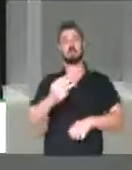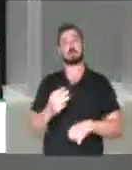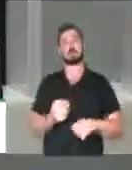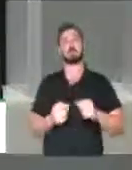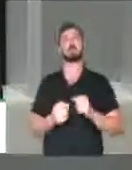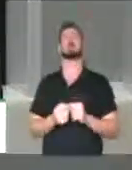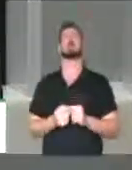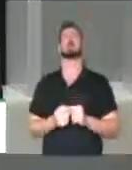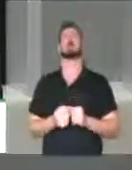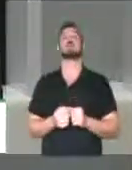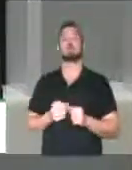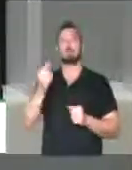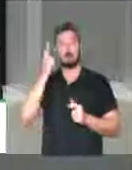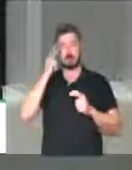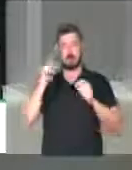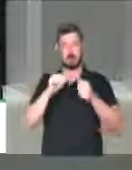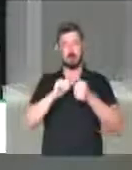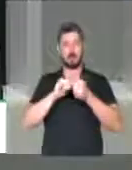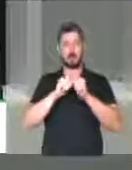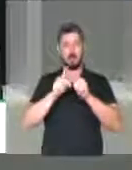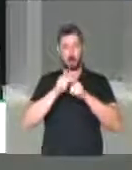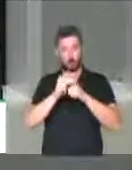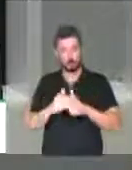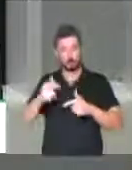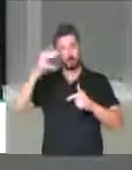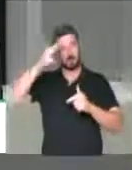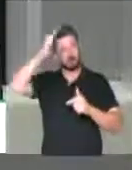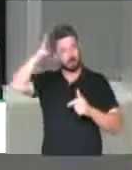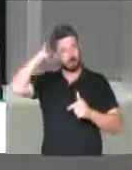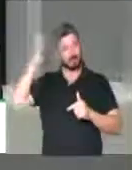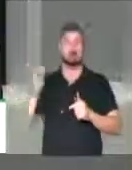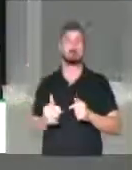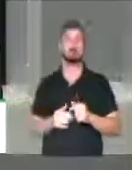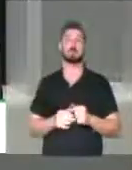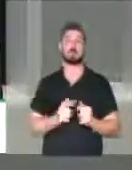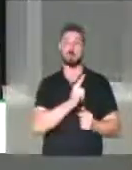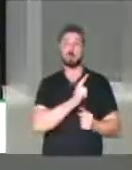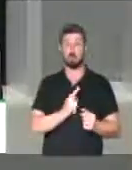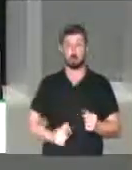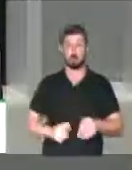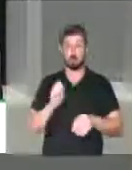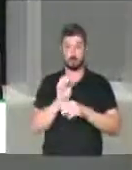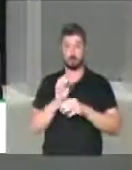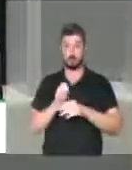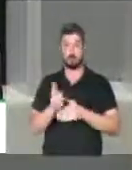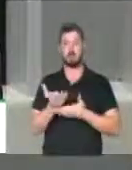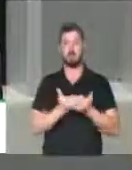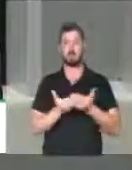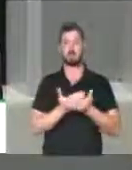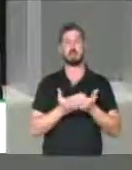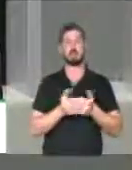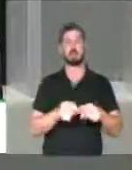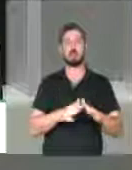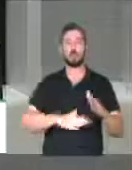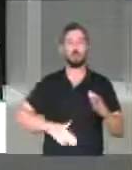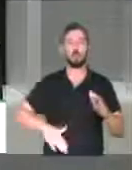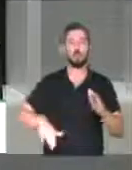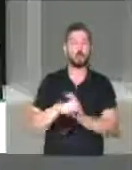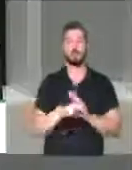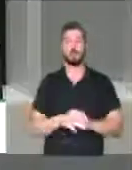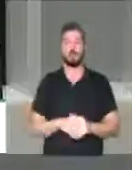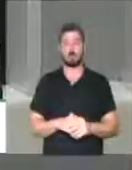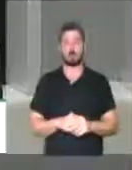etapas de cirurgias plásticas reconstrutivas. O governo do Estado deu a elas atendimento